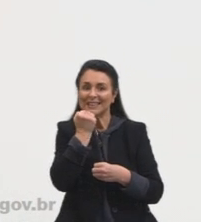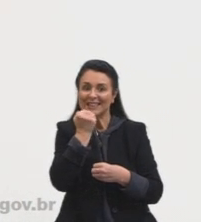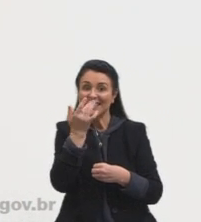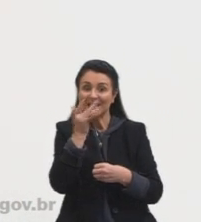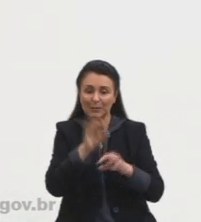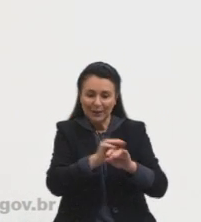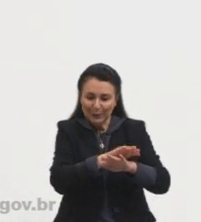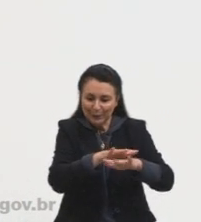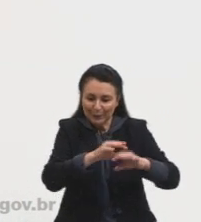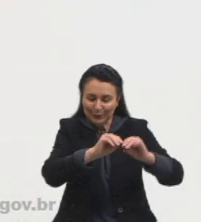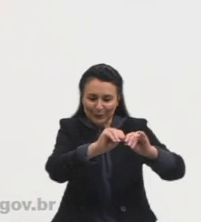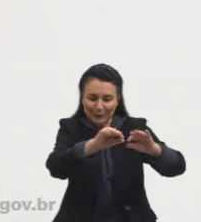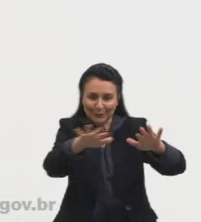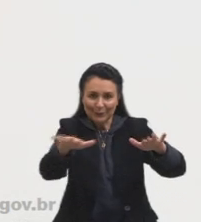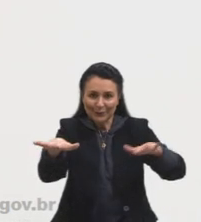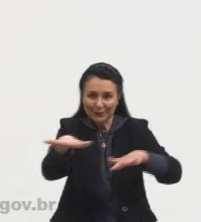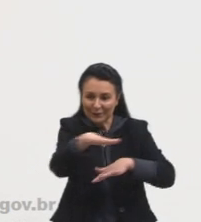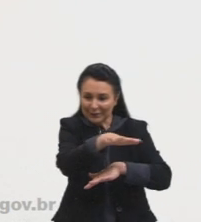cidades, né,